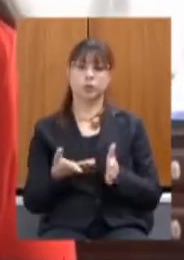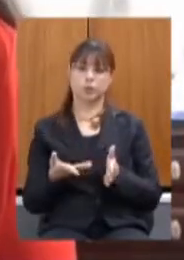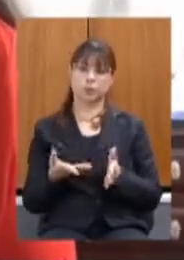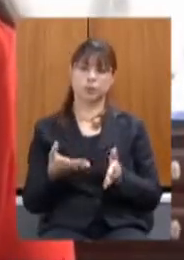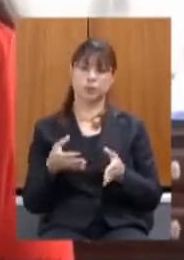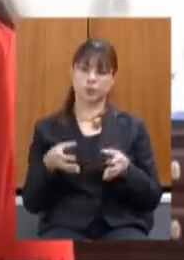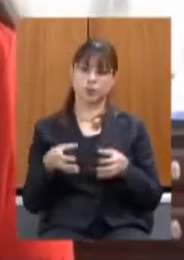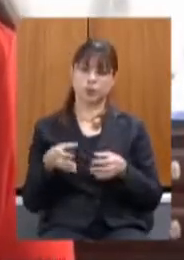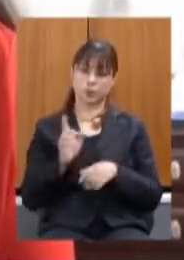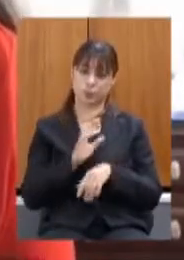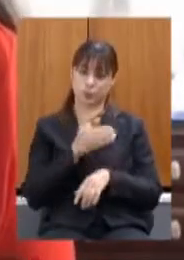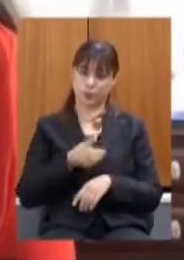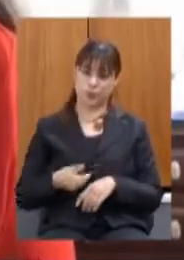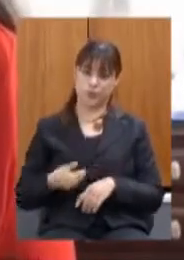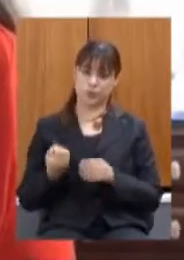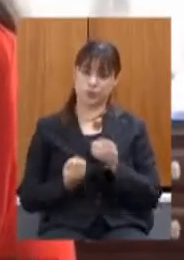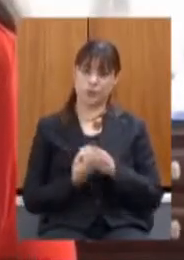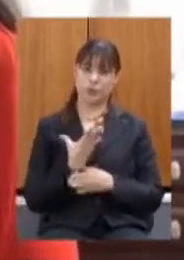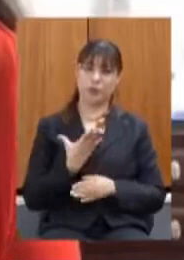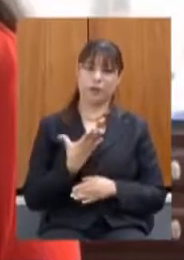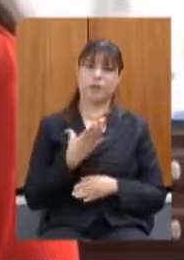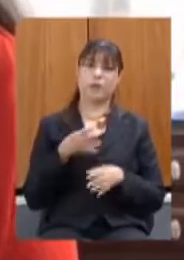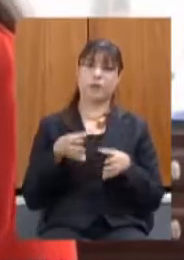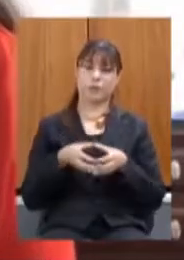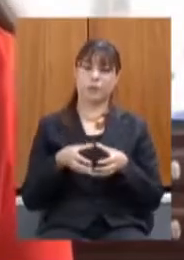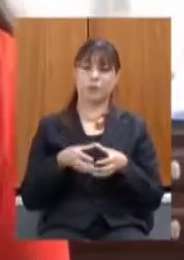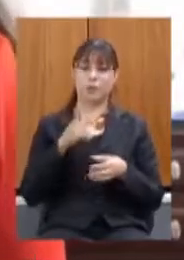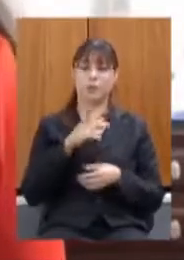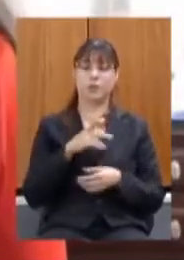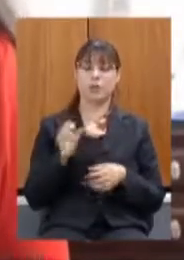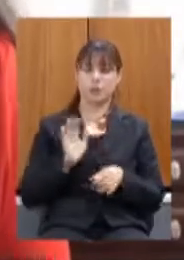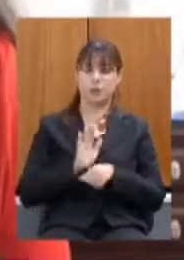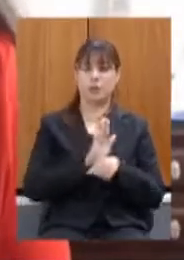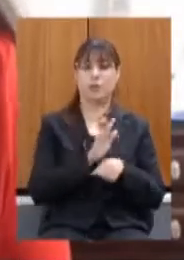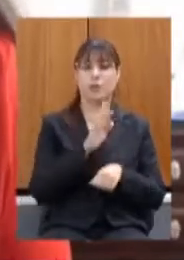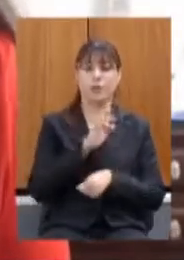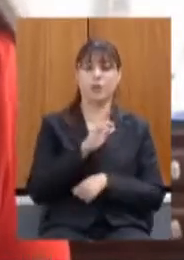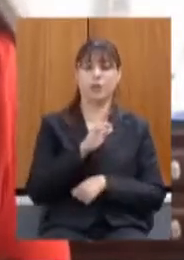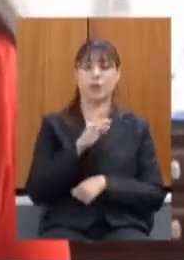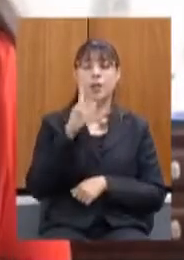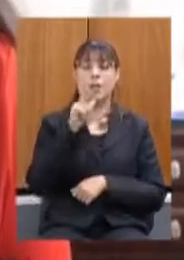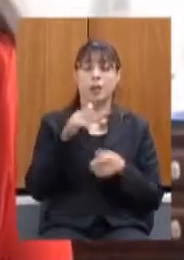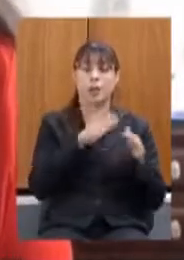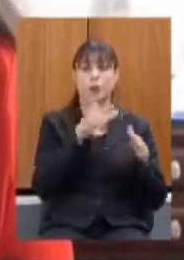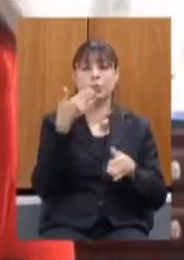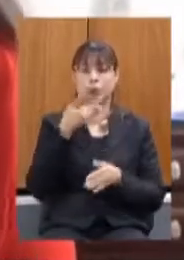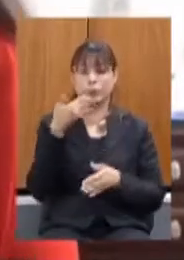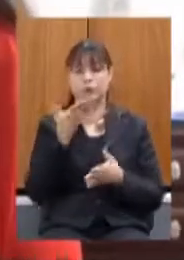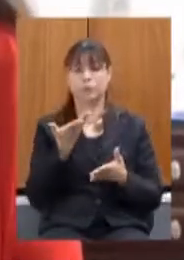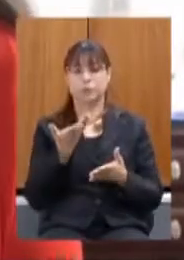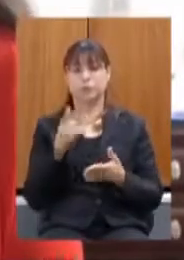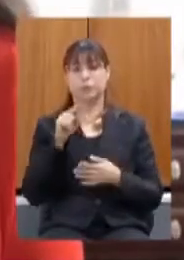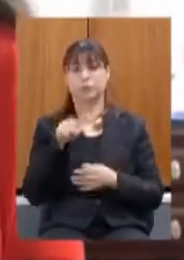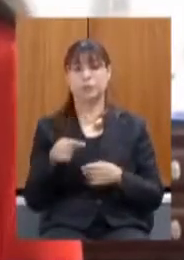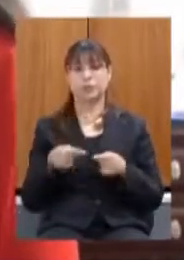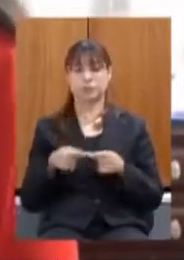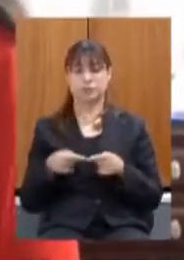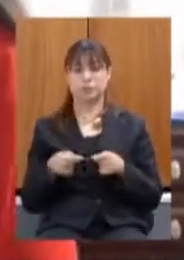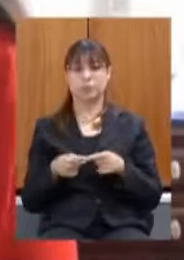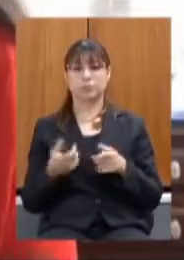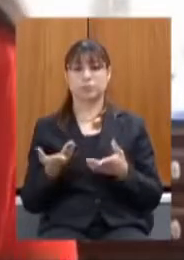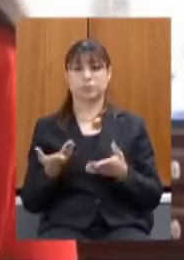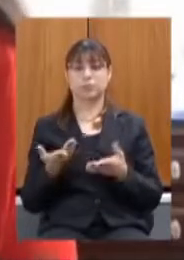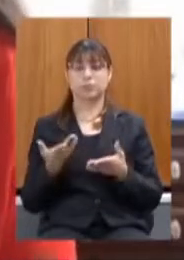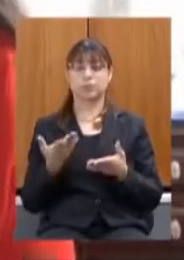nós tivemos grandes avanços e que estão impactando diretamente na questão da Covid